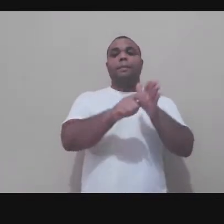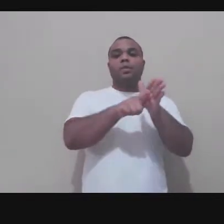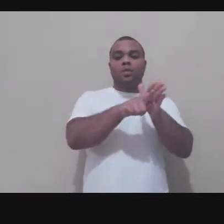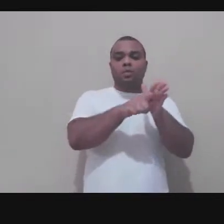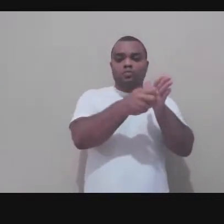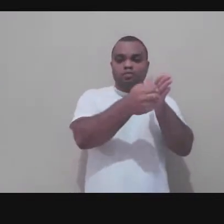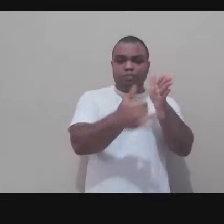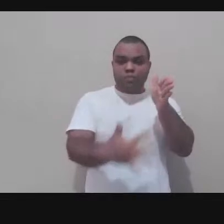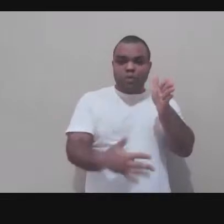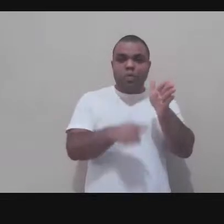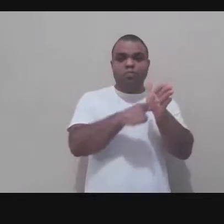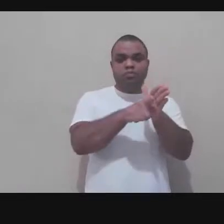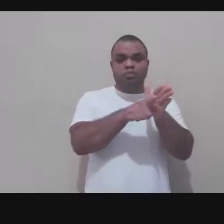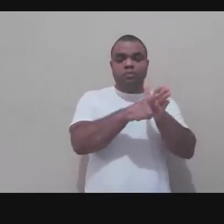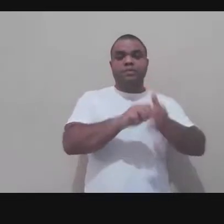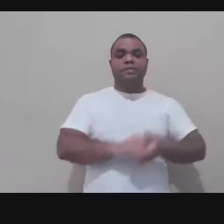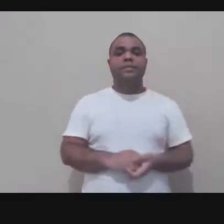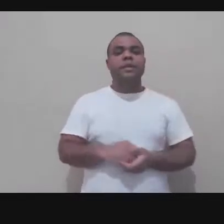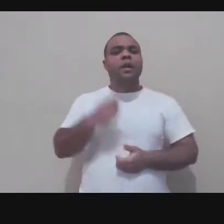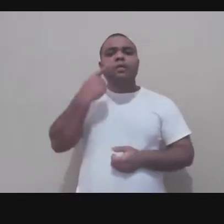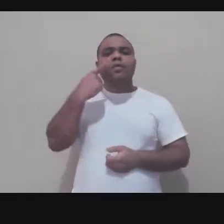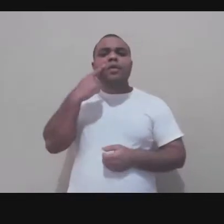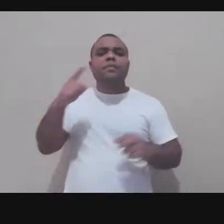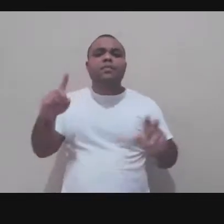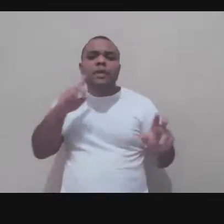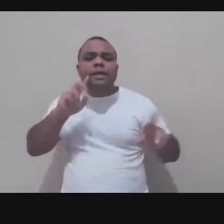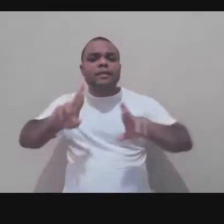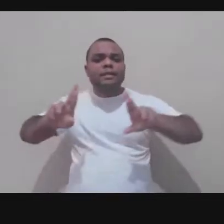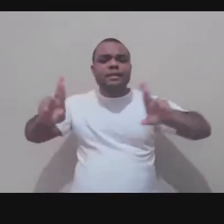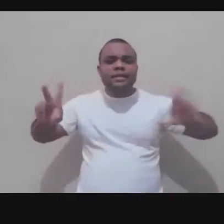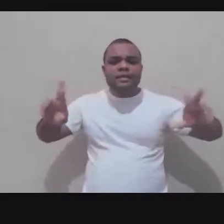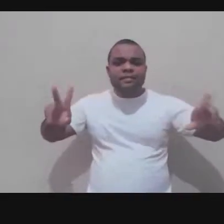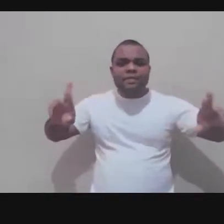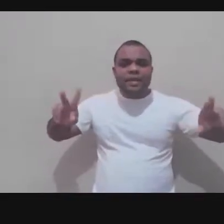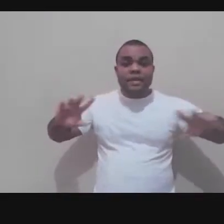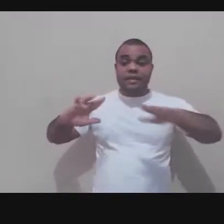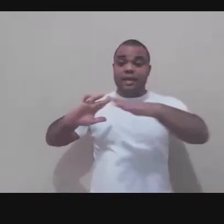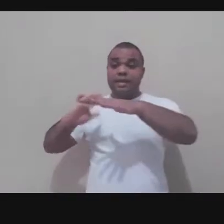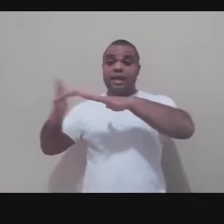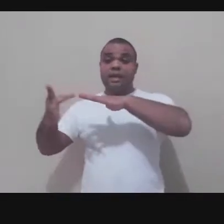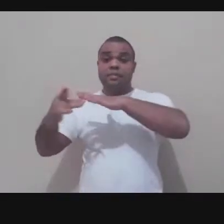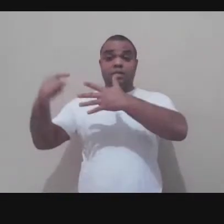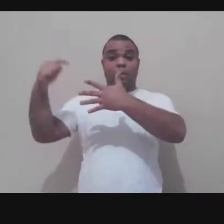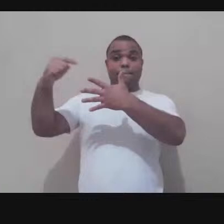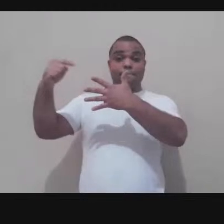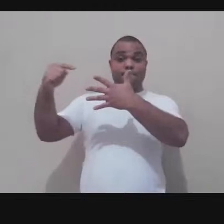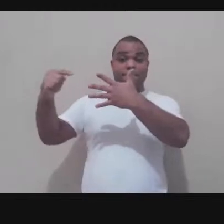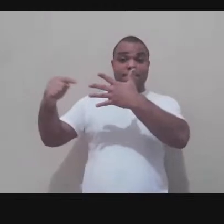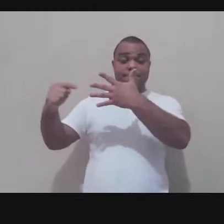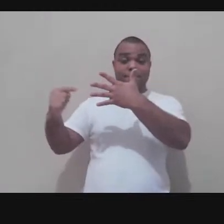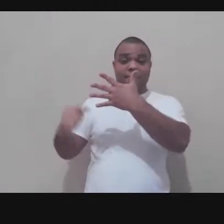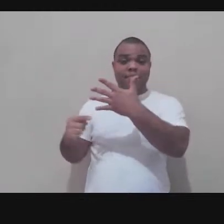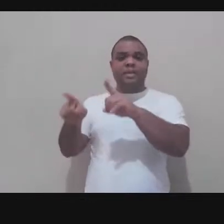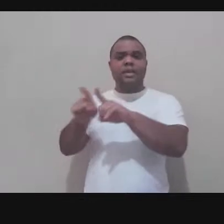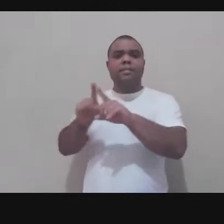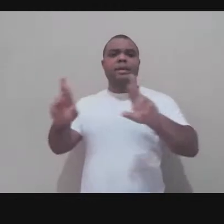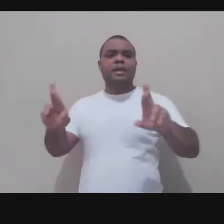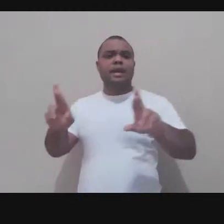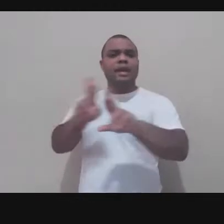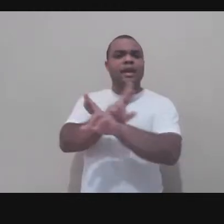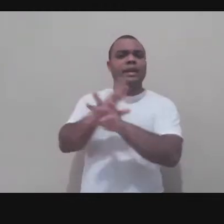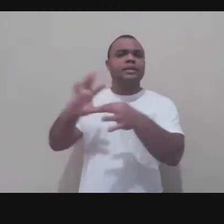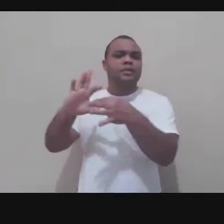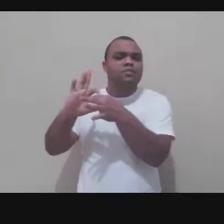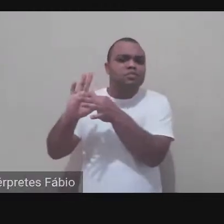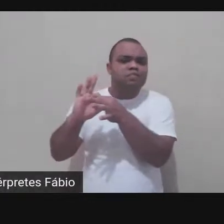entre as mídias e as semelhanças entre as escolhas que foram tomadas nessas duas produções uma para o Twitter e uma para o Google